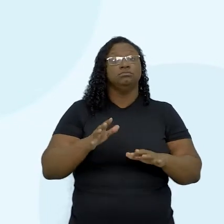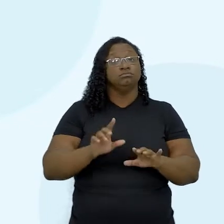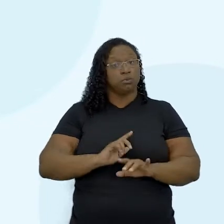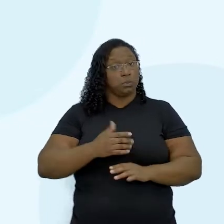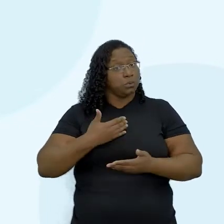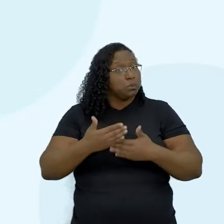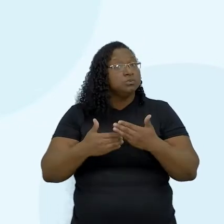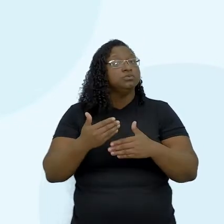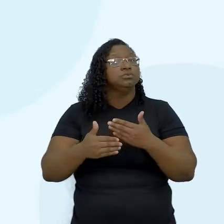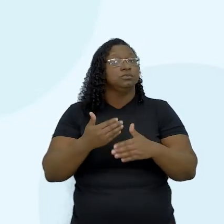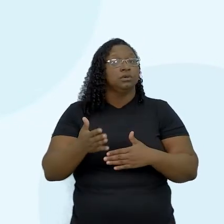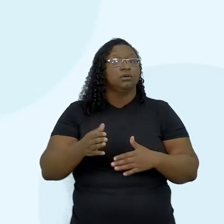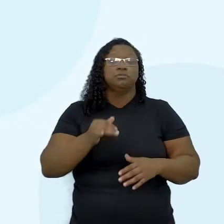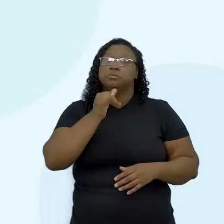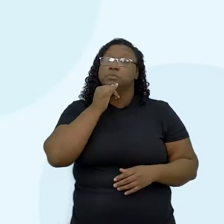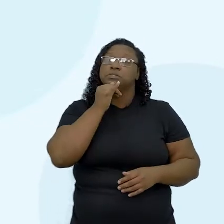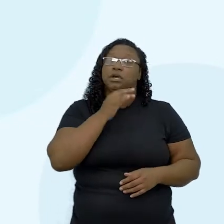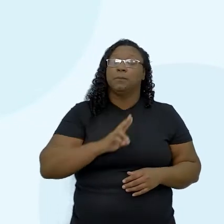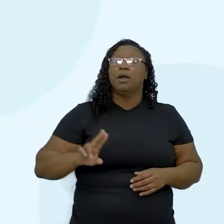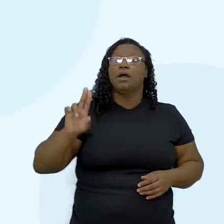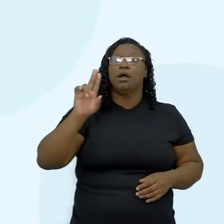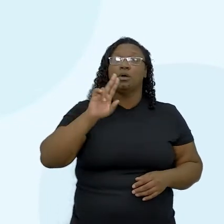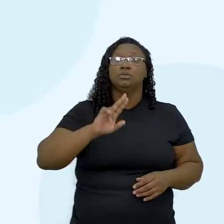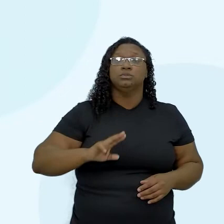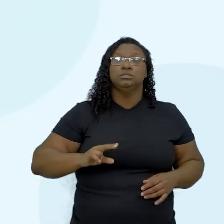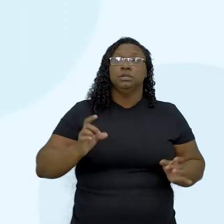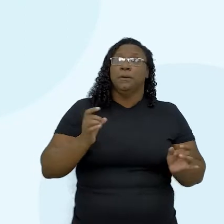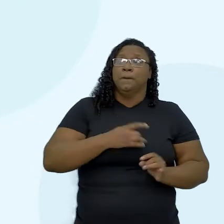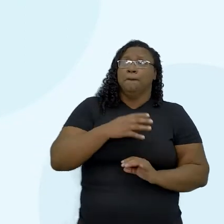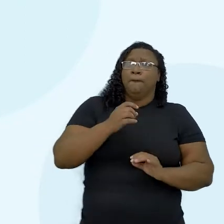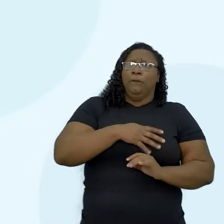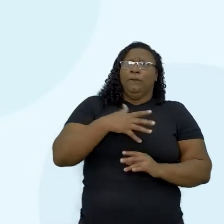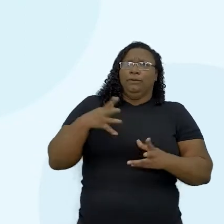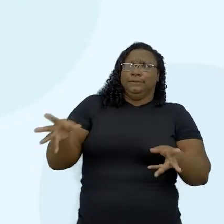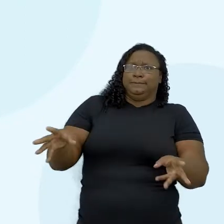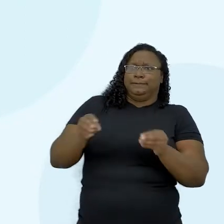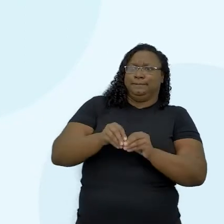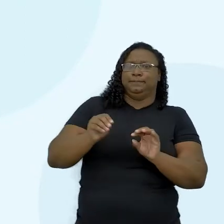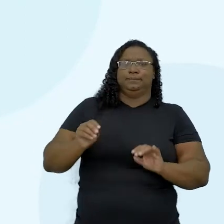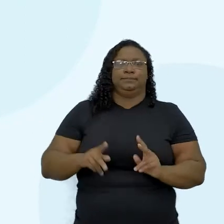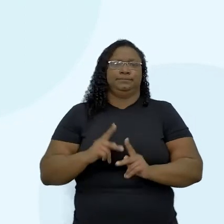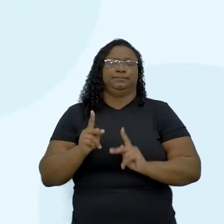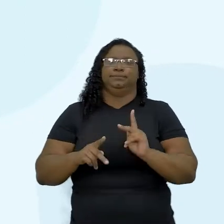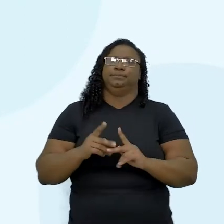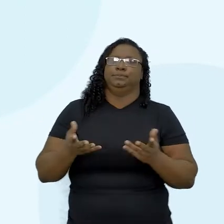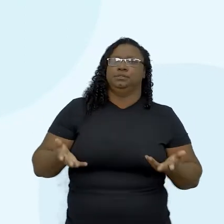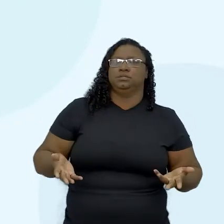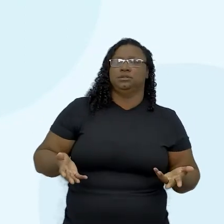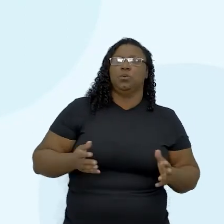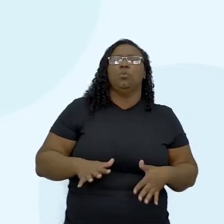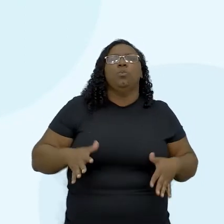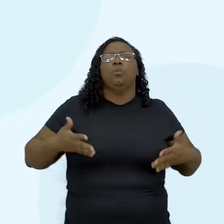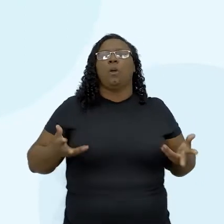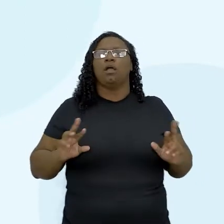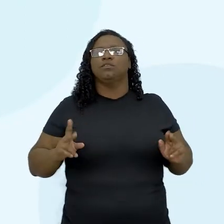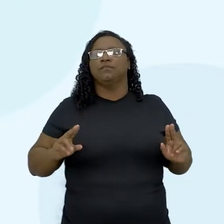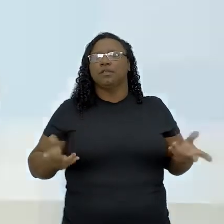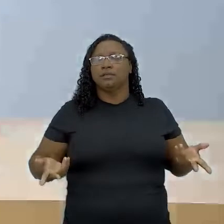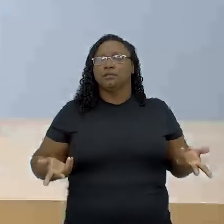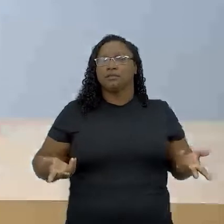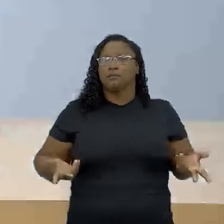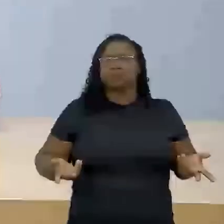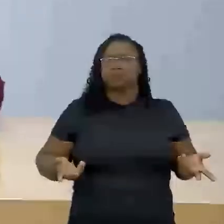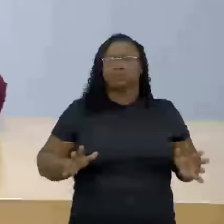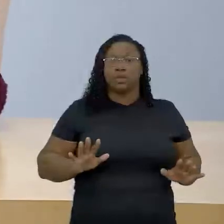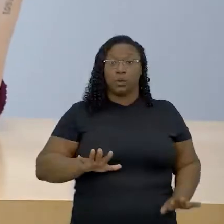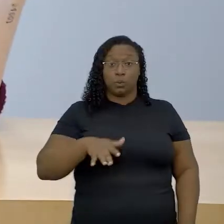Por exemplo, o uso de ameaças e de medo contra a população. Mas qual é a diferença? A diferença é que